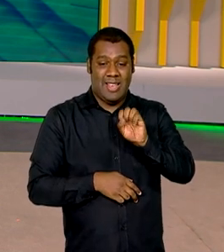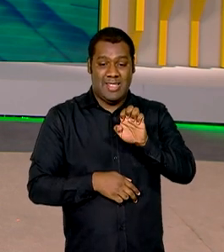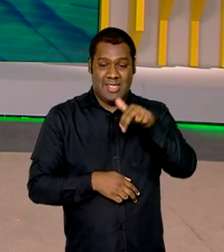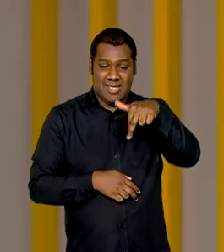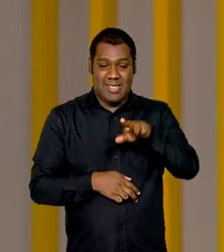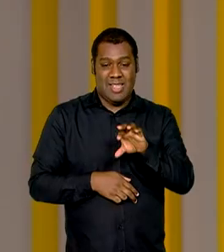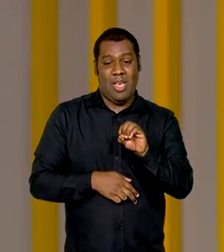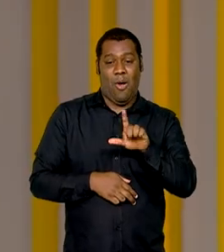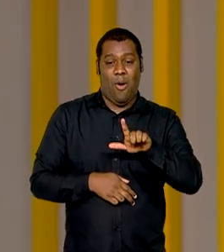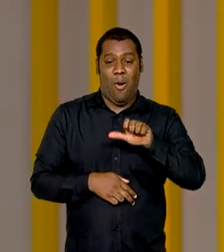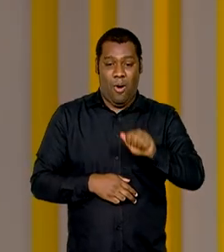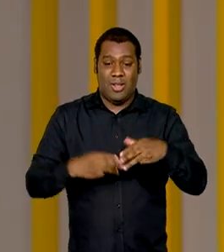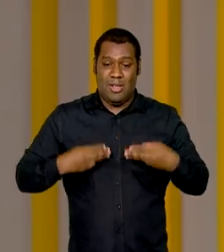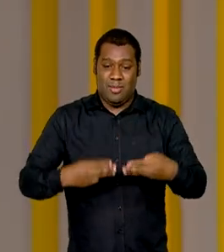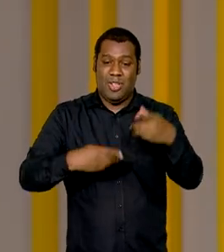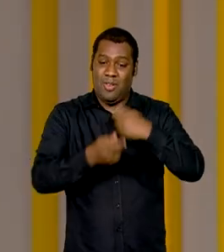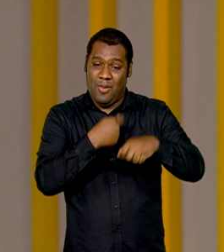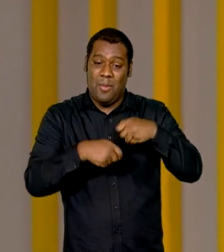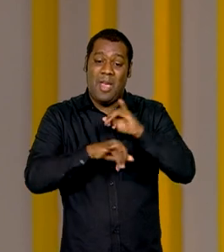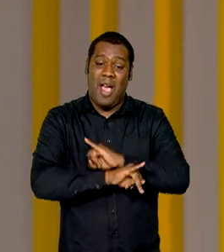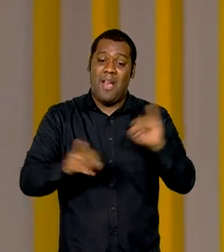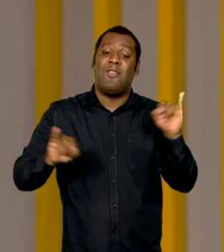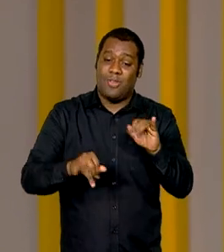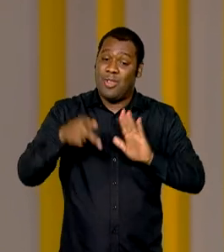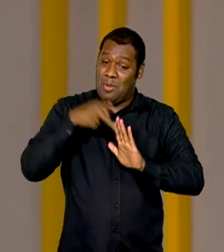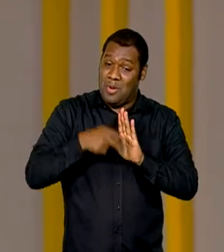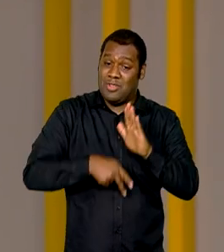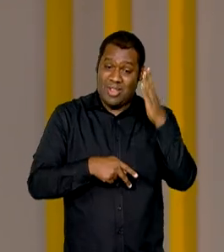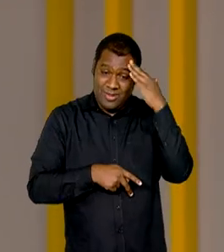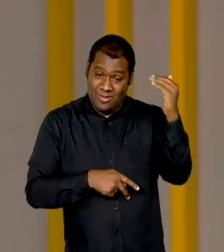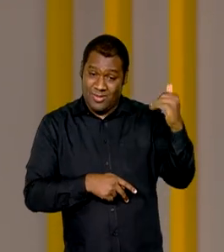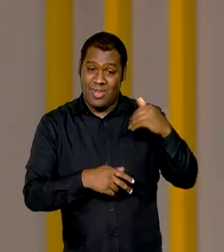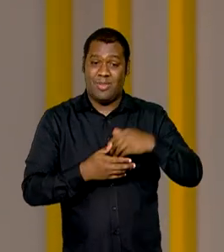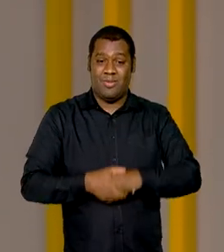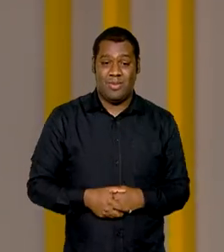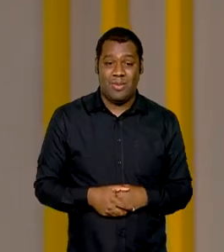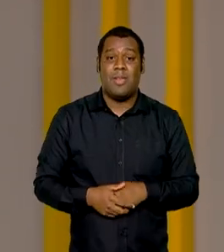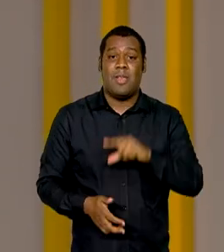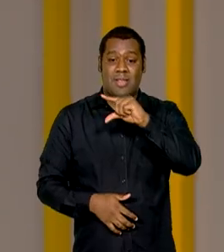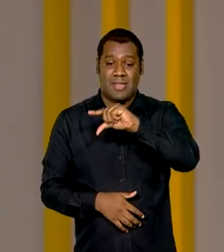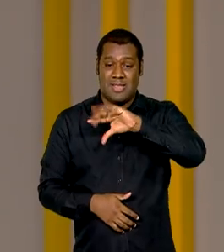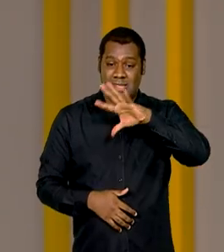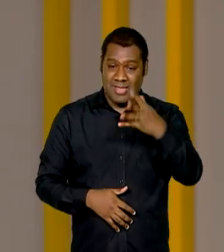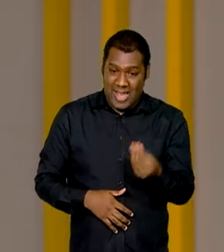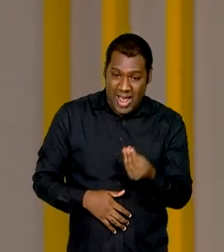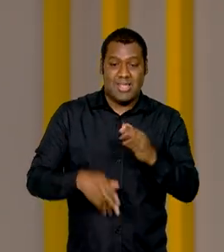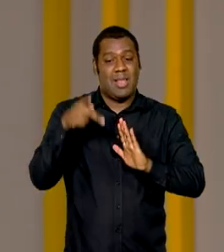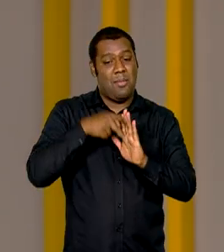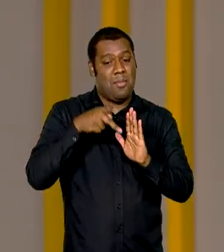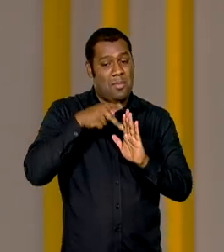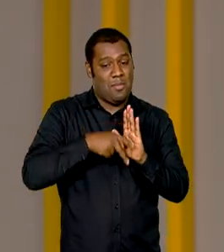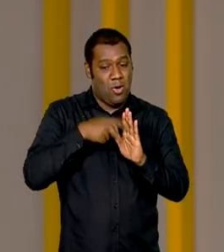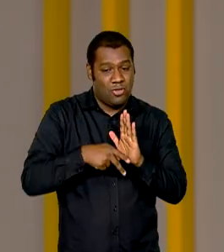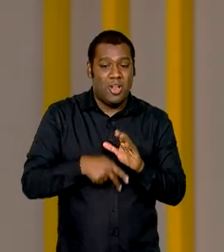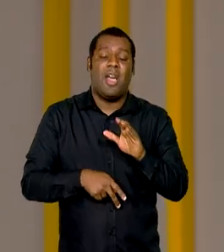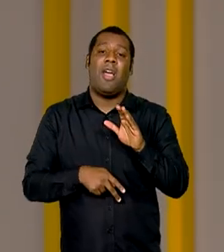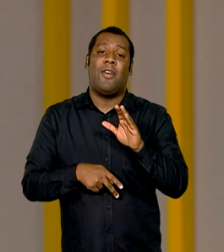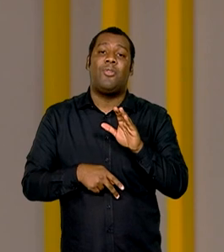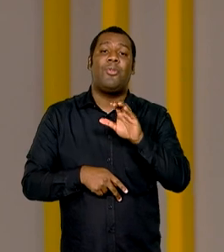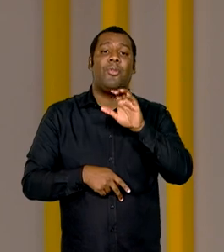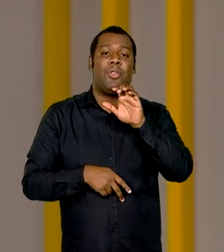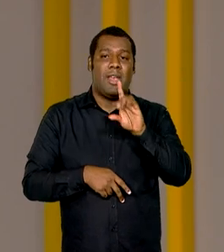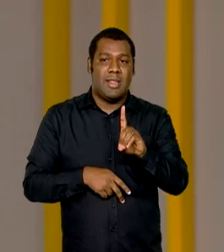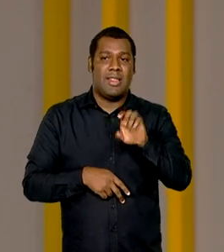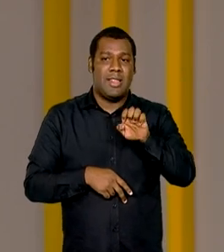Fazenda. Agora, com a parceria de plataformas de crédito como o Serasa, o programa deve superar os 36